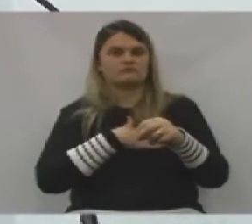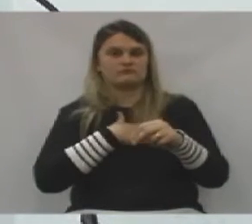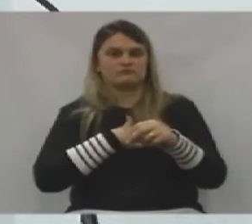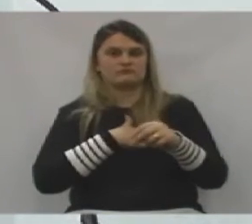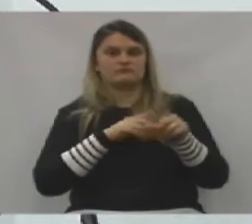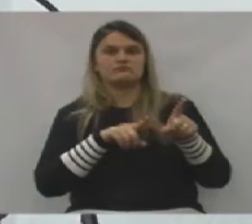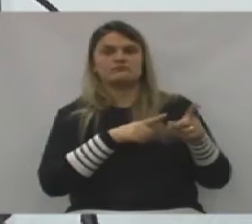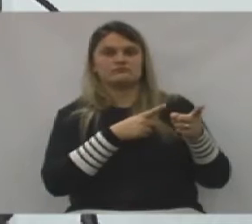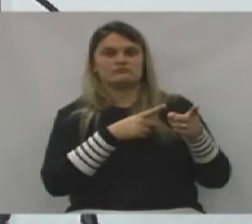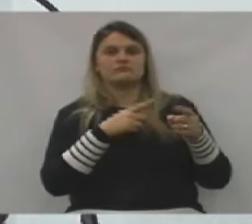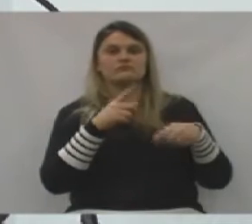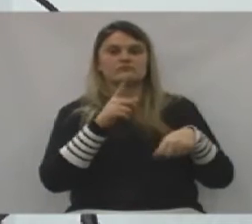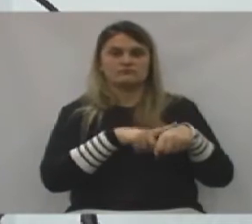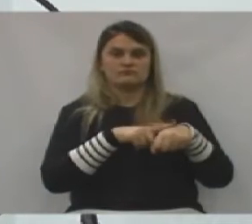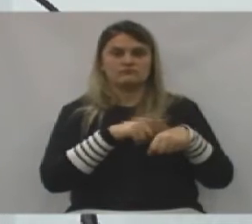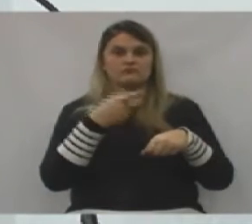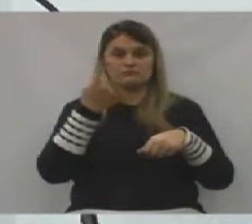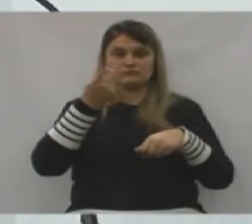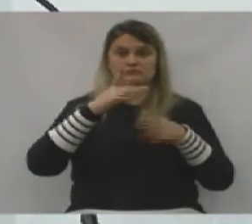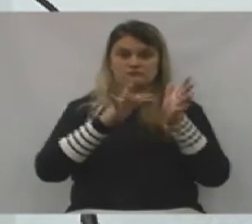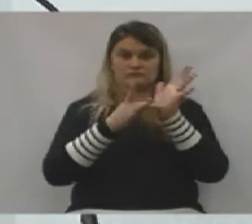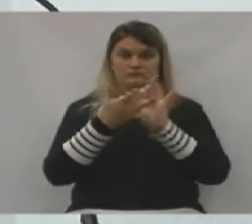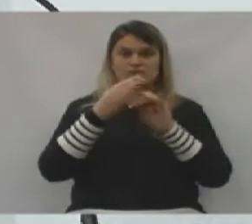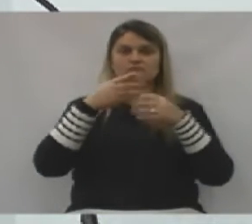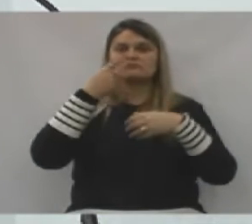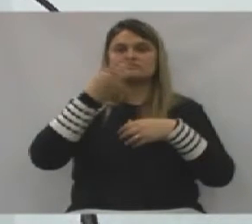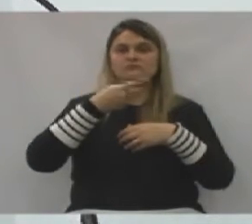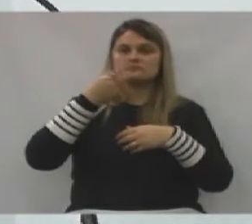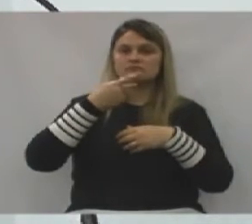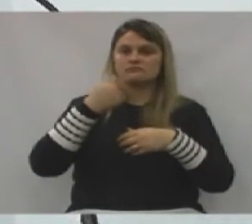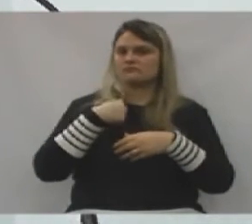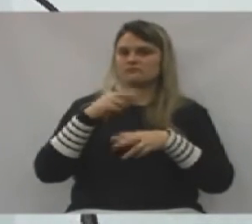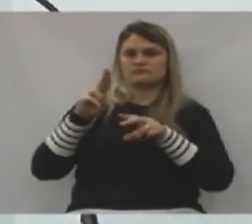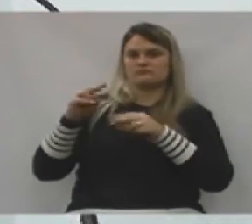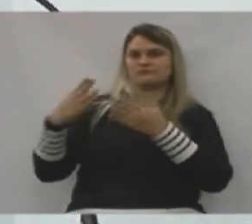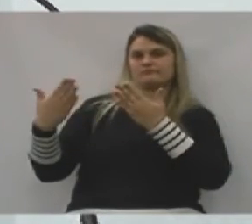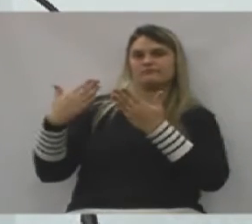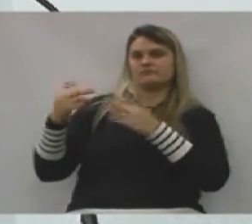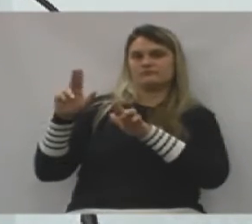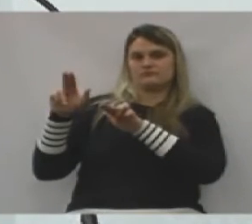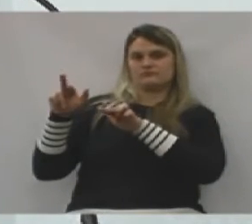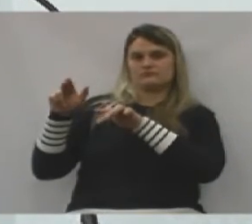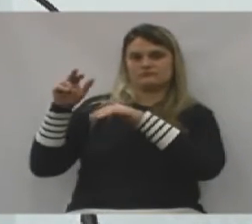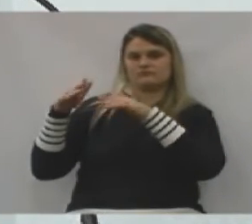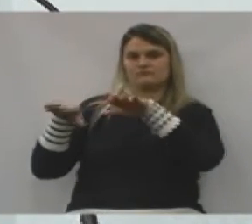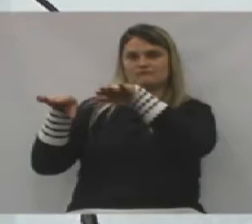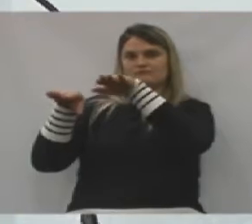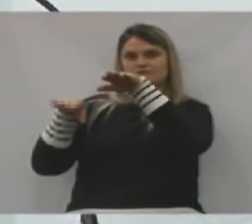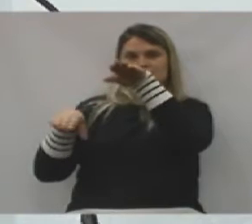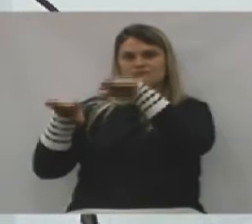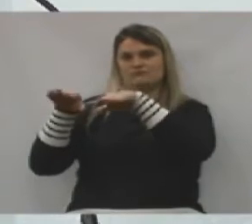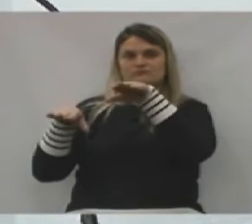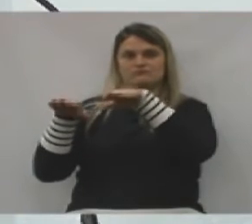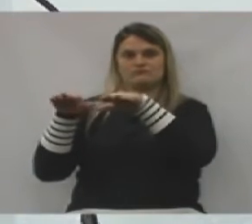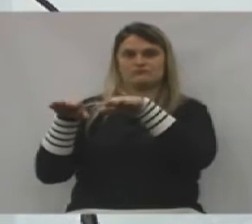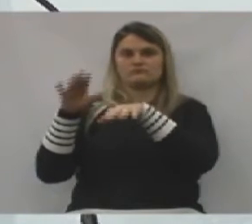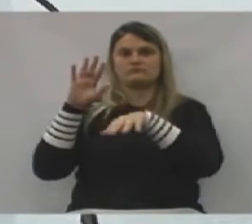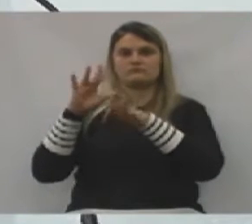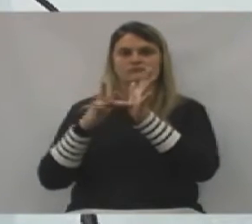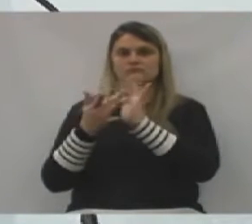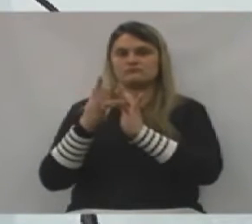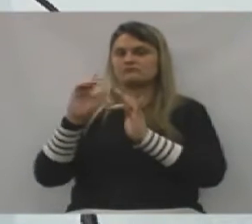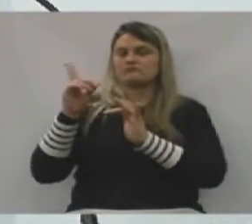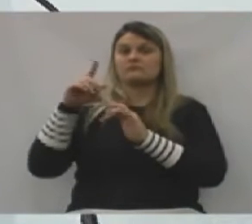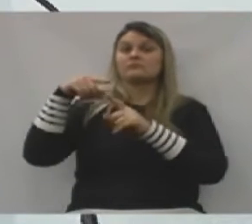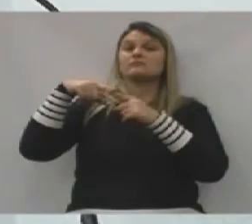Podem ver, quando ele colocou suas ideias, jamais me compararei a esse grande homem da nossa história, mas quando colocou suas